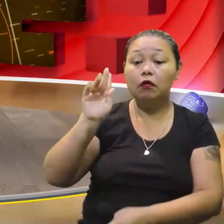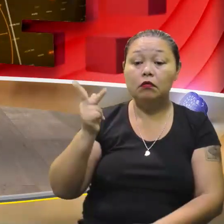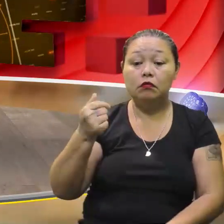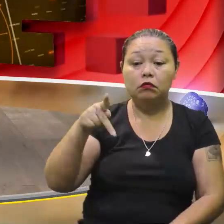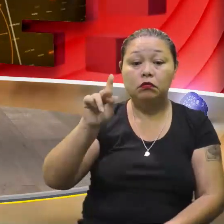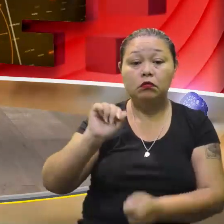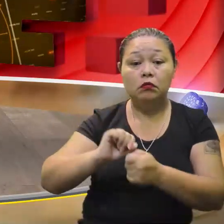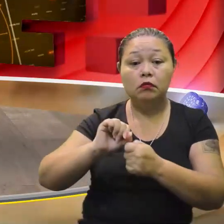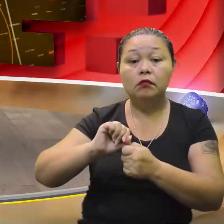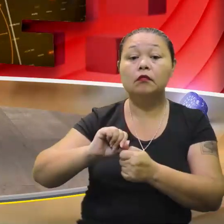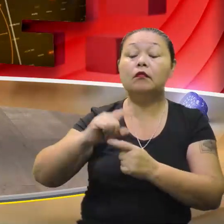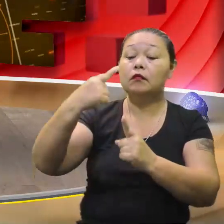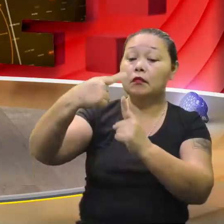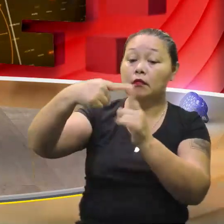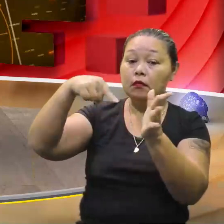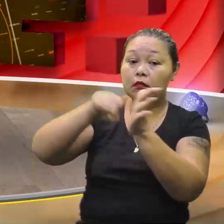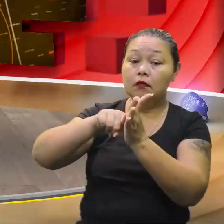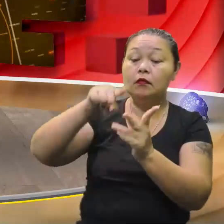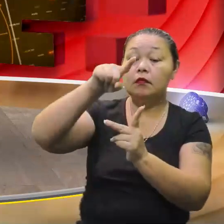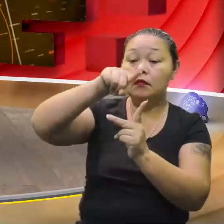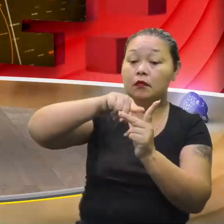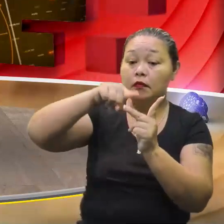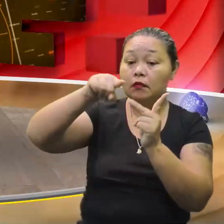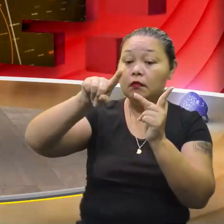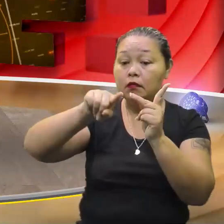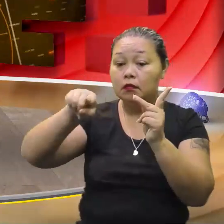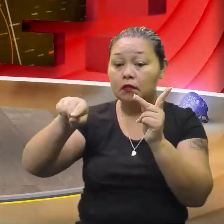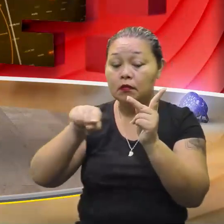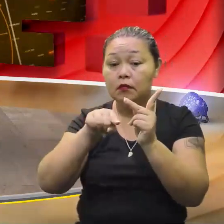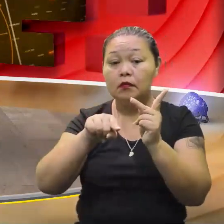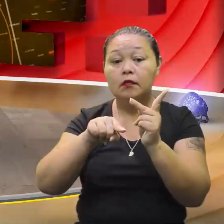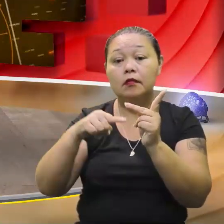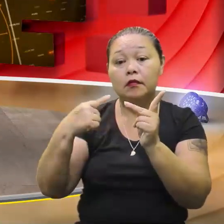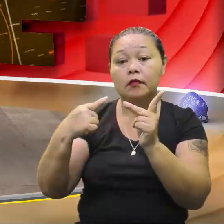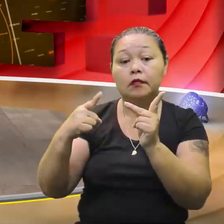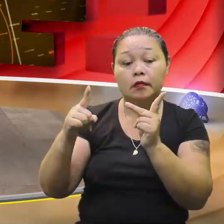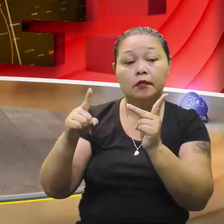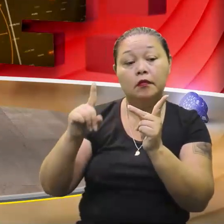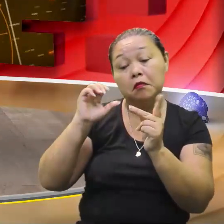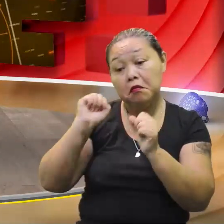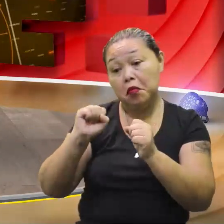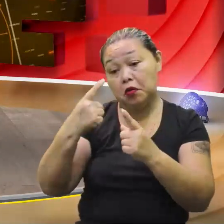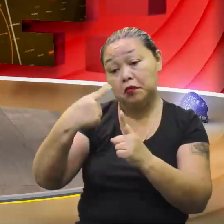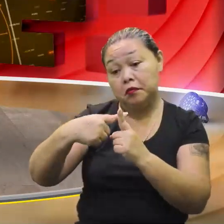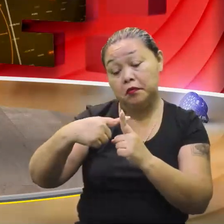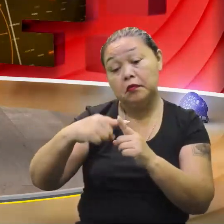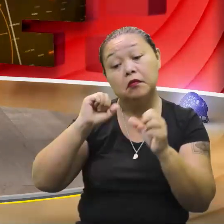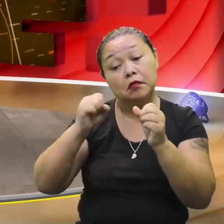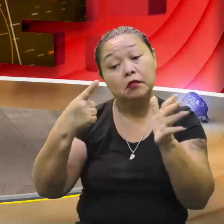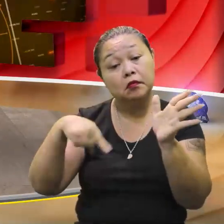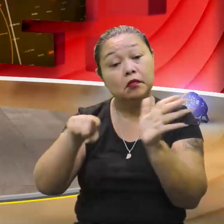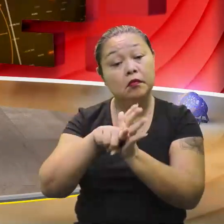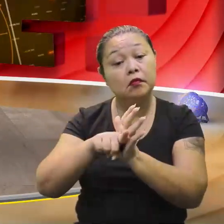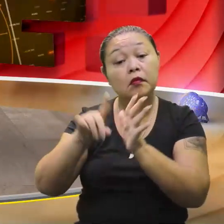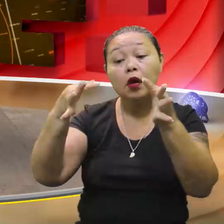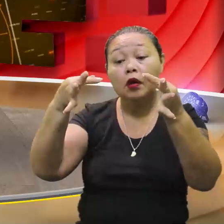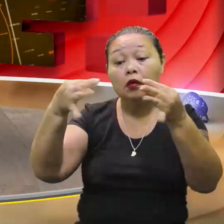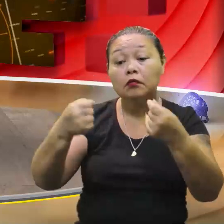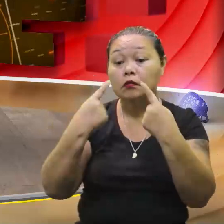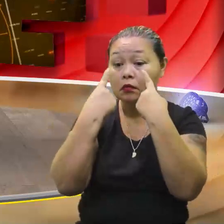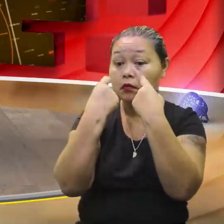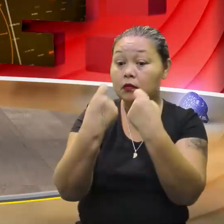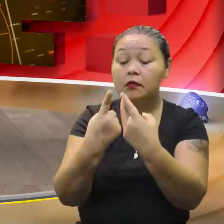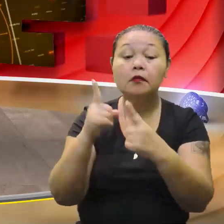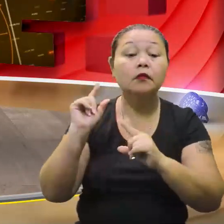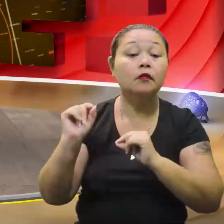Menos B, mais ou menos a raiz de 5. Pode ser o positivo. Pode ser o negativo. E aqui o detalhe interessante